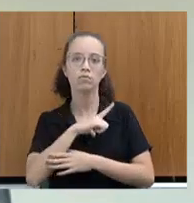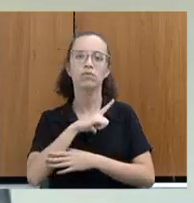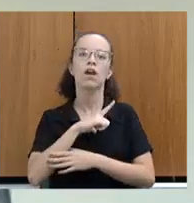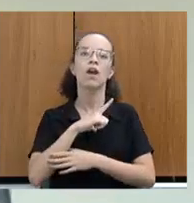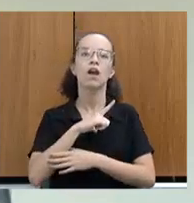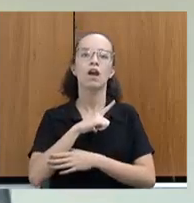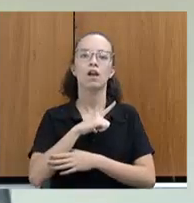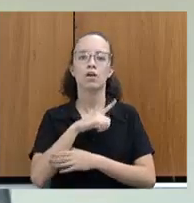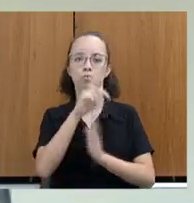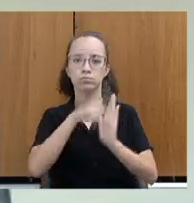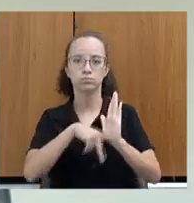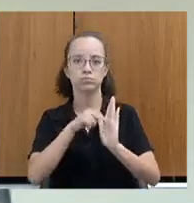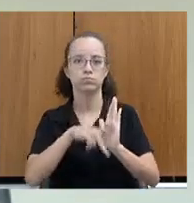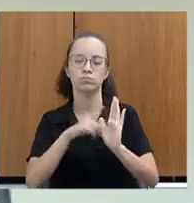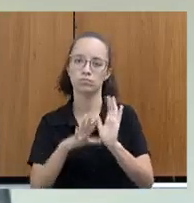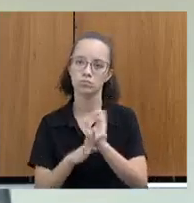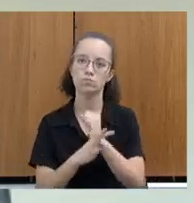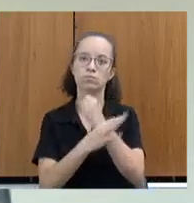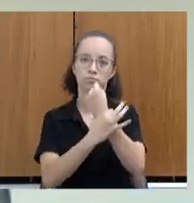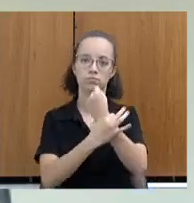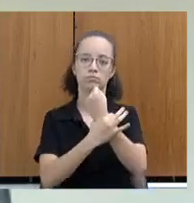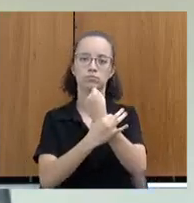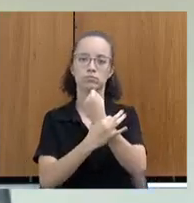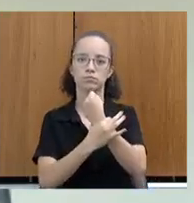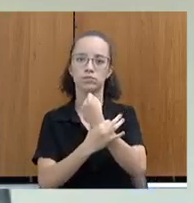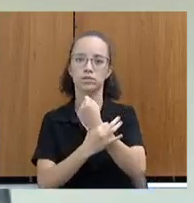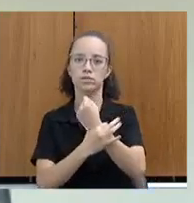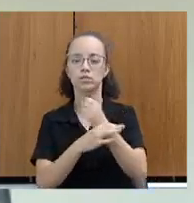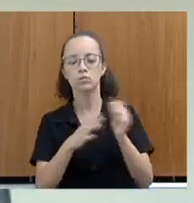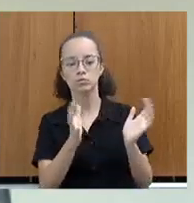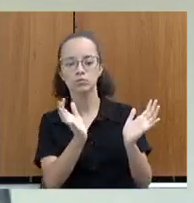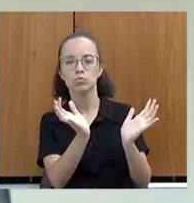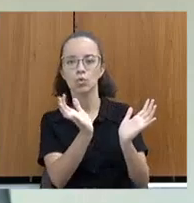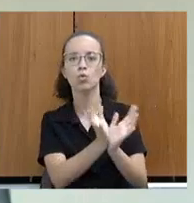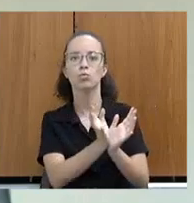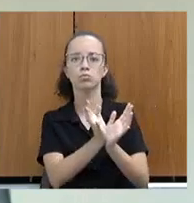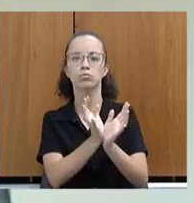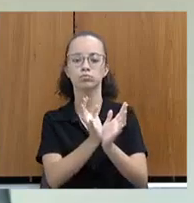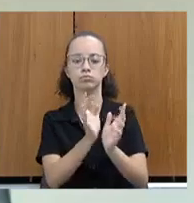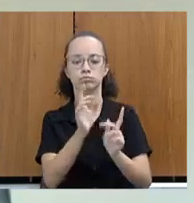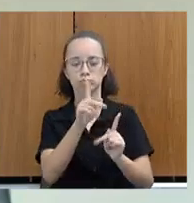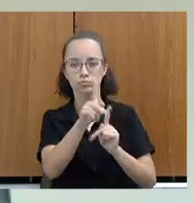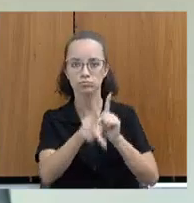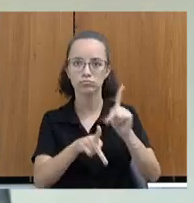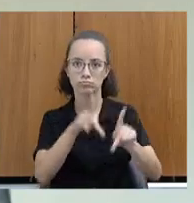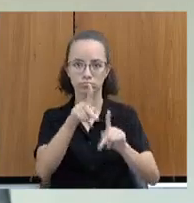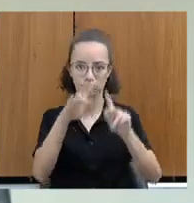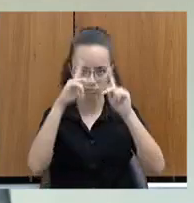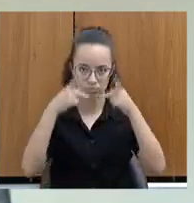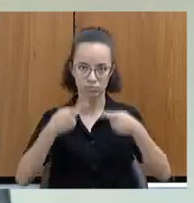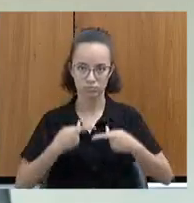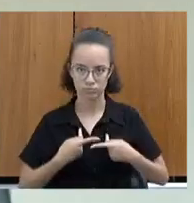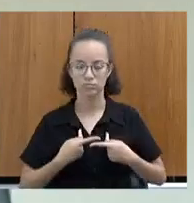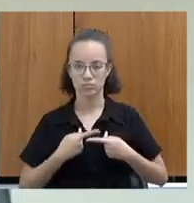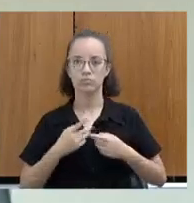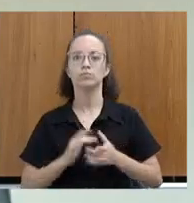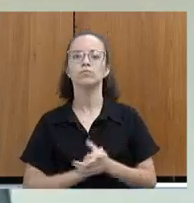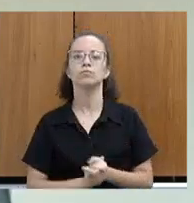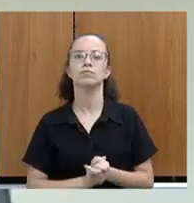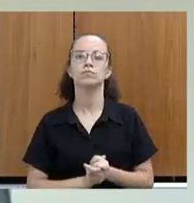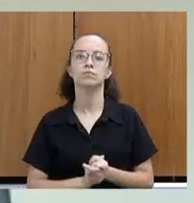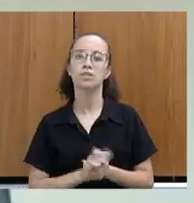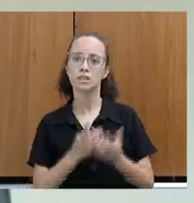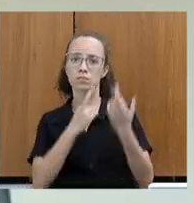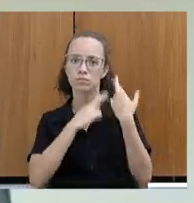foi incluído no Programa de Proteção dos Defensores de Direitos Humanos, da Secretaria de Estado do Desenvolvimento Social, que se